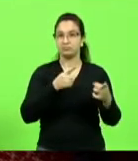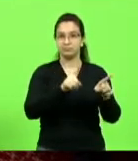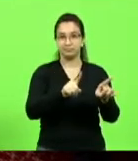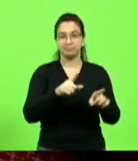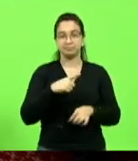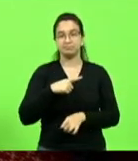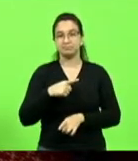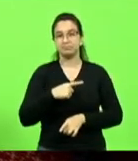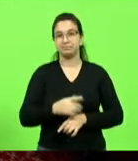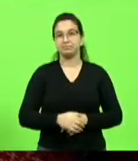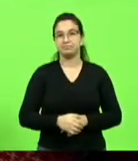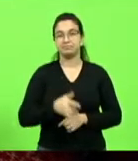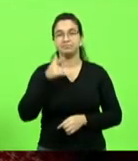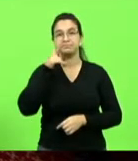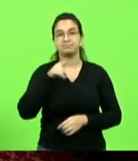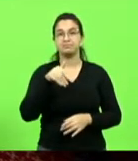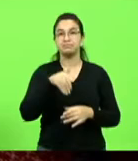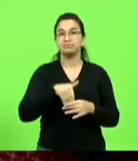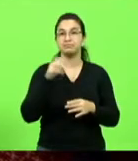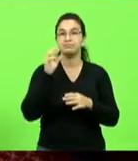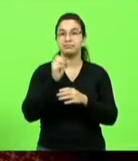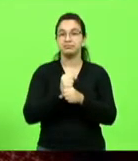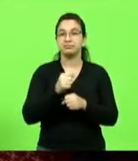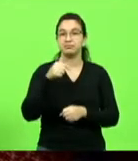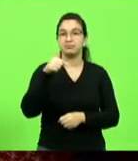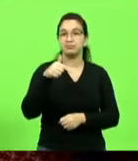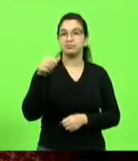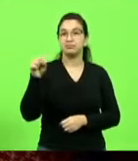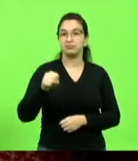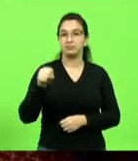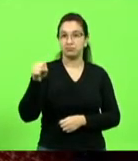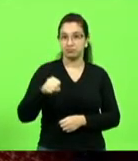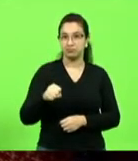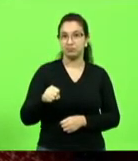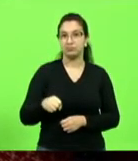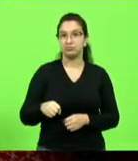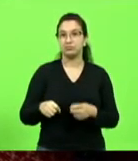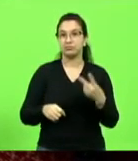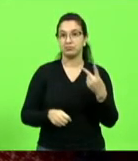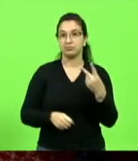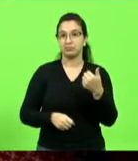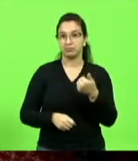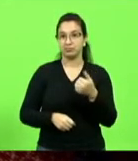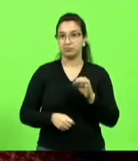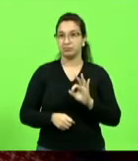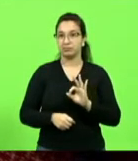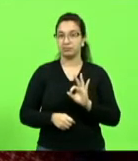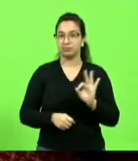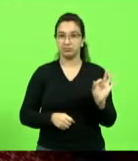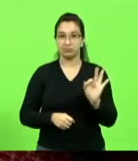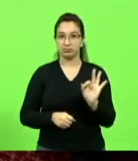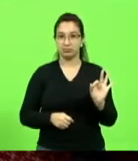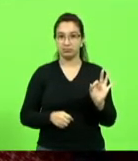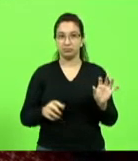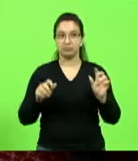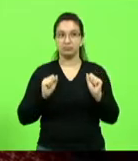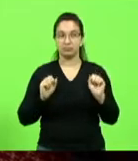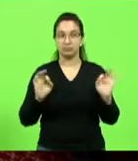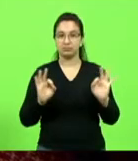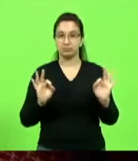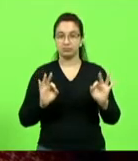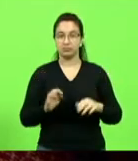obtendo a seguinte votação. 7 votos sim, 21 votos não, e nenhuma abstenção ex ofício.